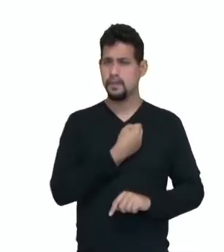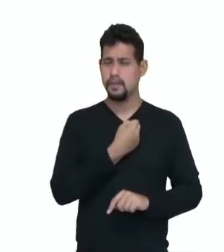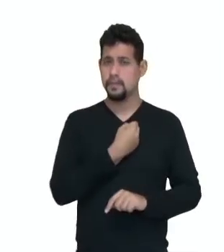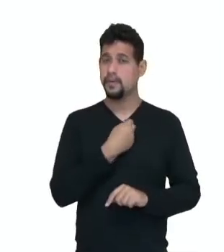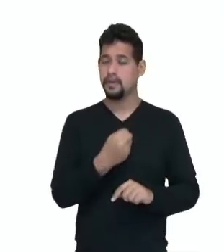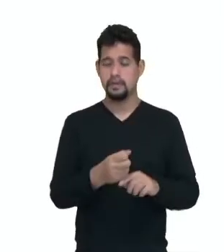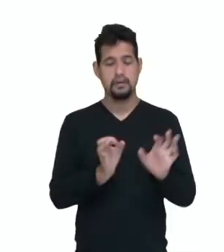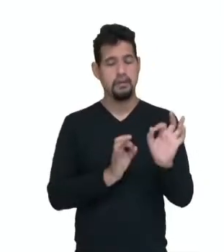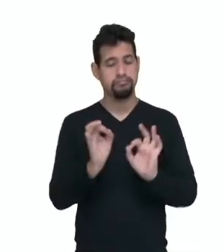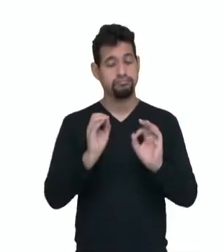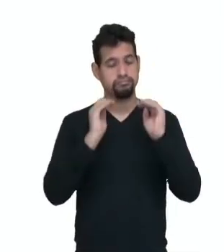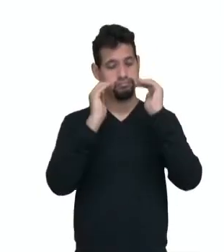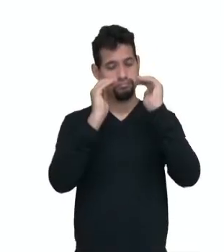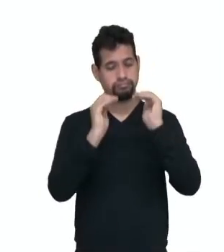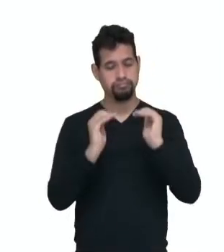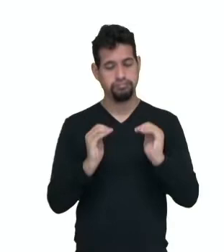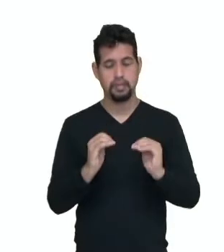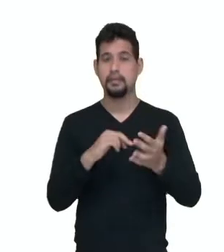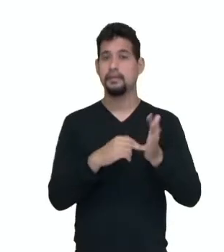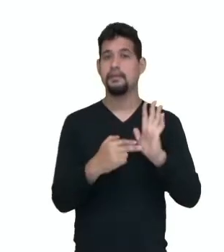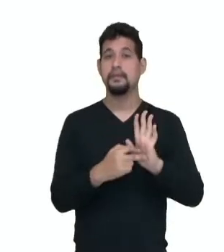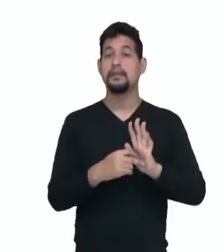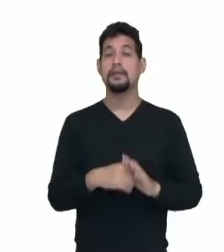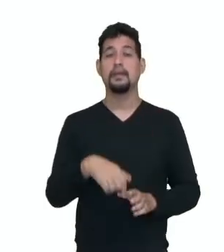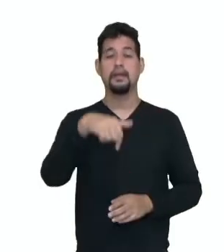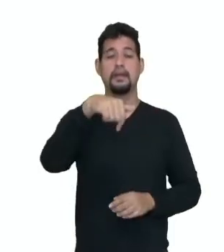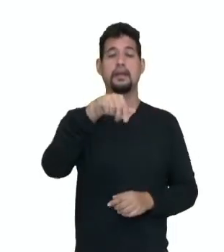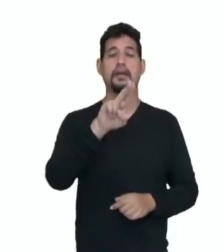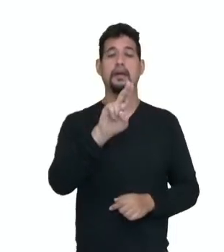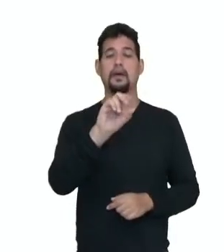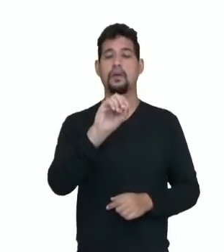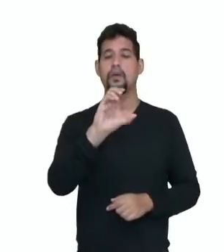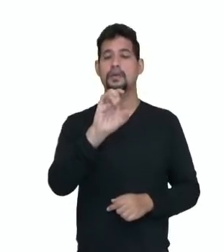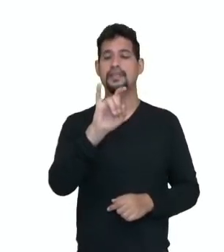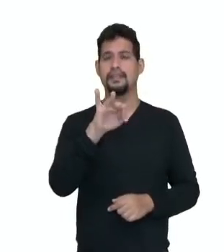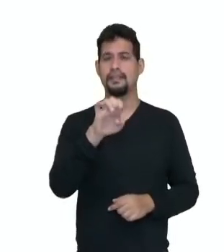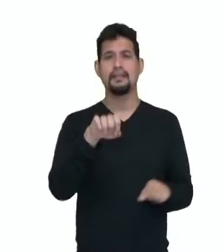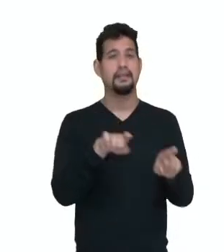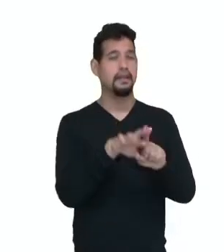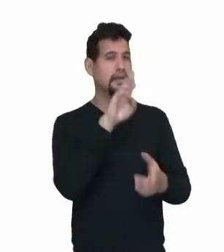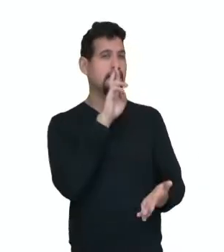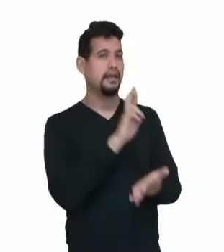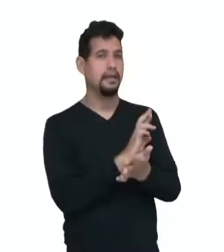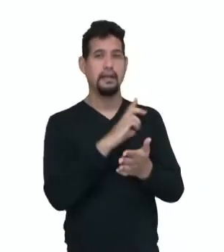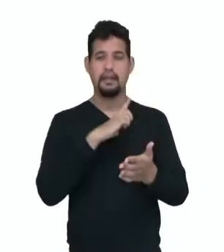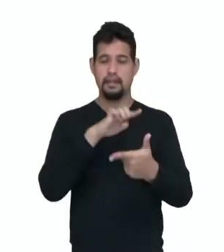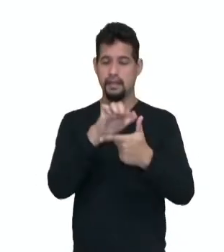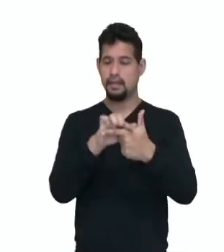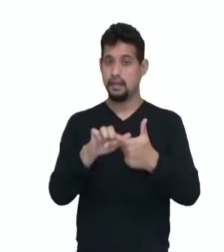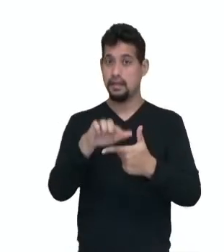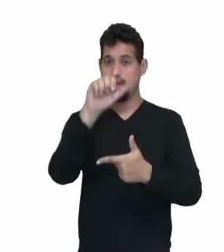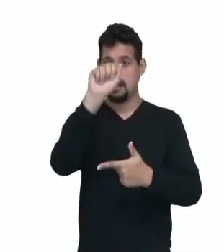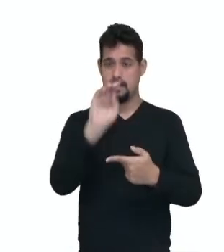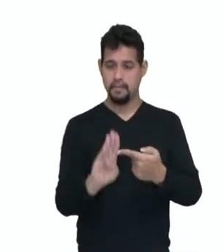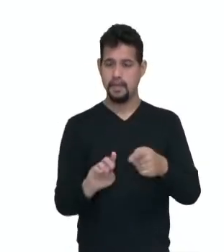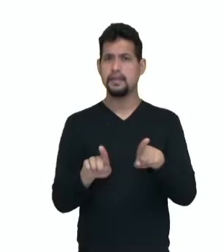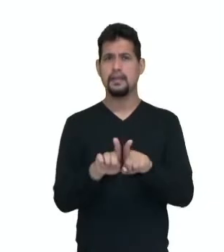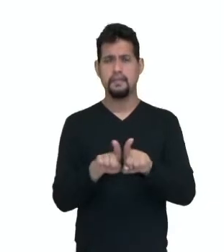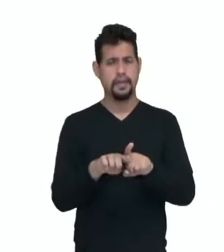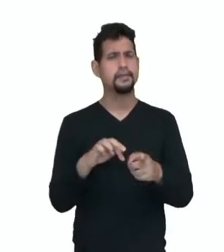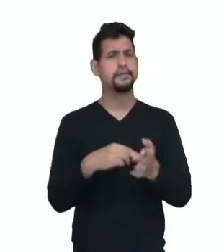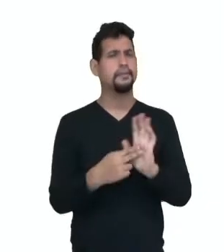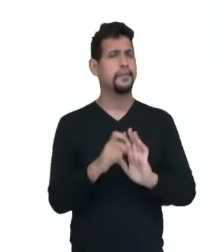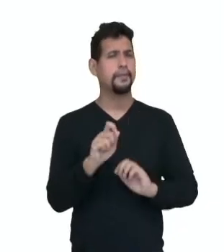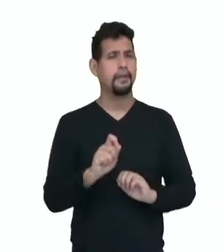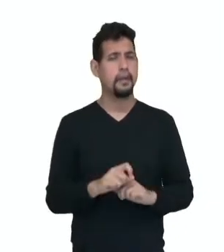nessa ordem corresponde ao quociente, ao resultado dessa divisão A por B, que também